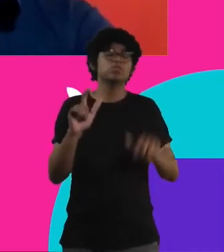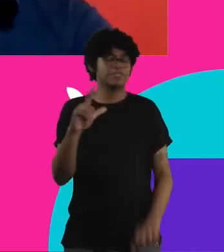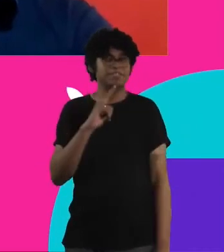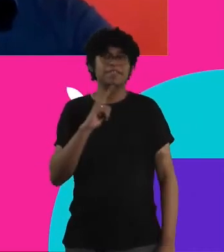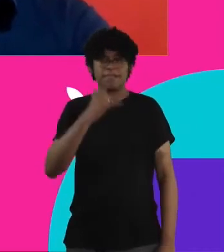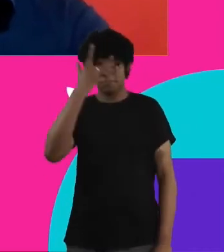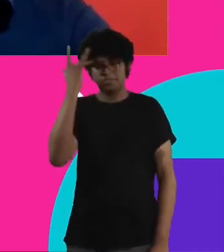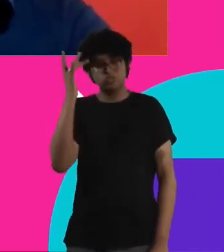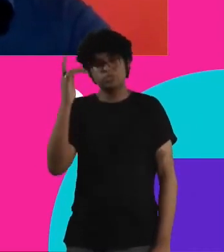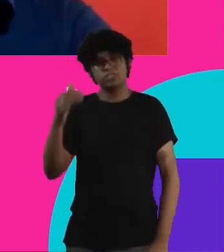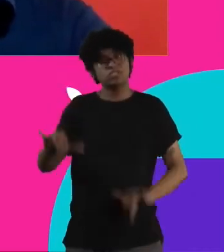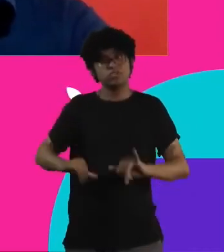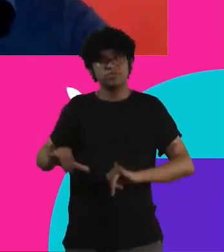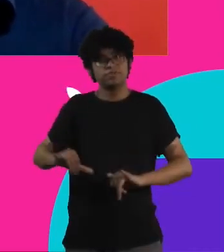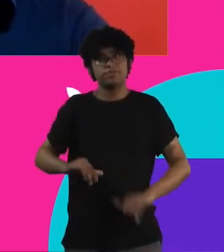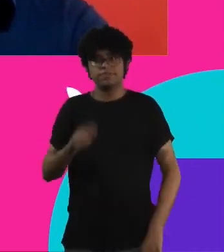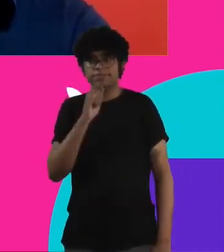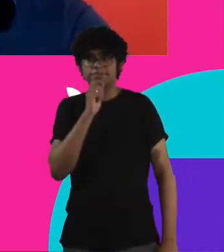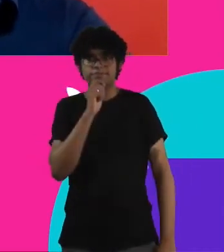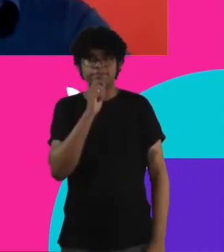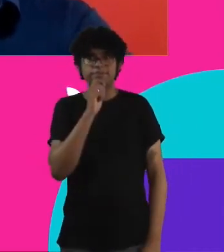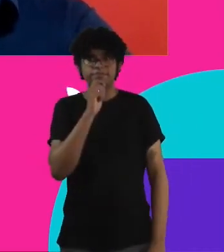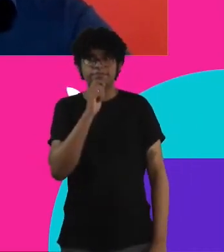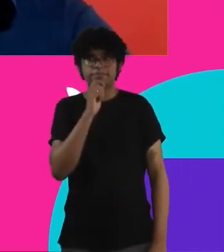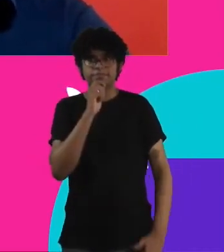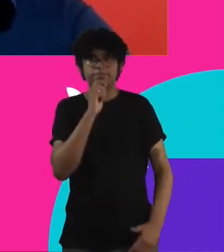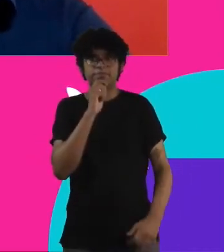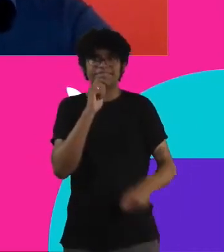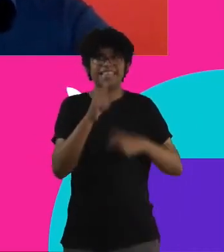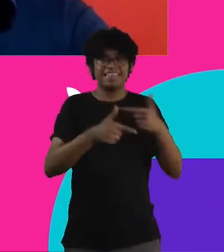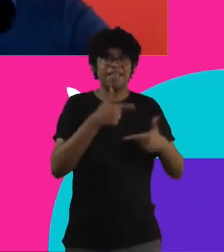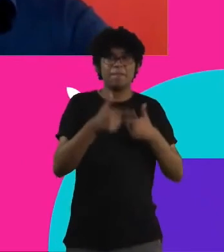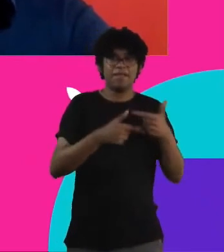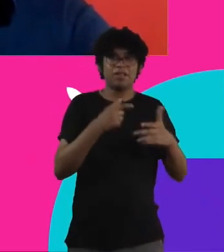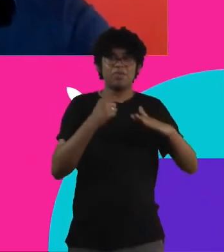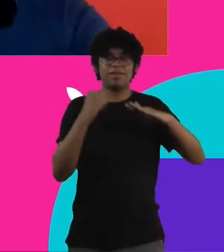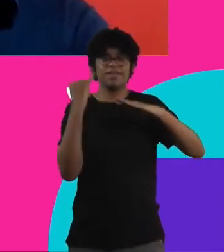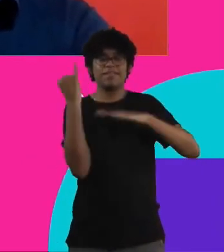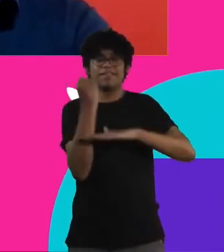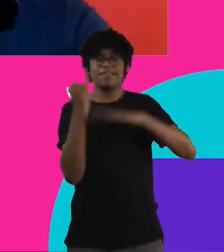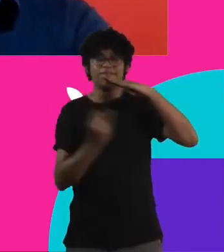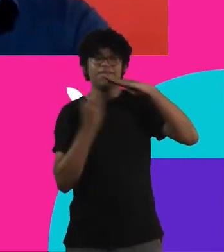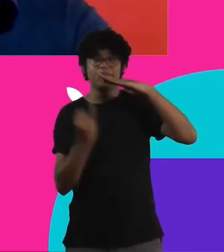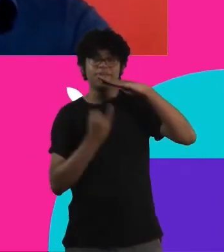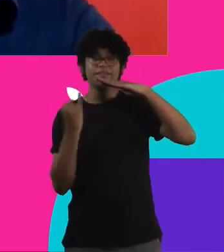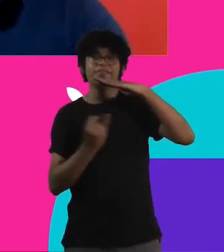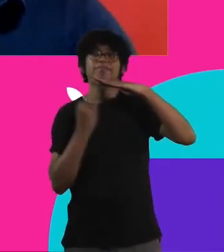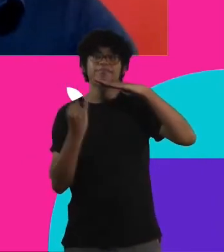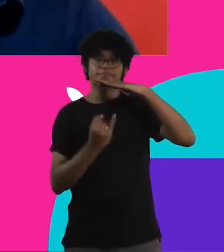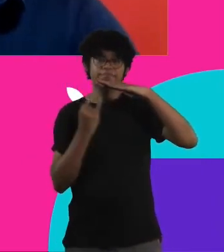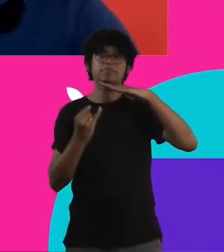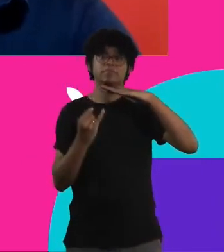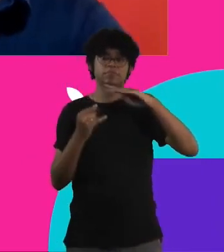principalmente as pessoas no mercado informal, que sofreram muito, a gente sabe que o empreendedor brasileiro, ele empreende por